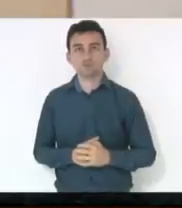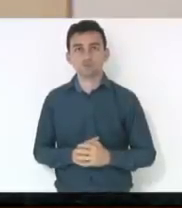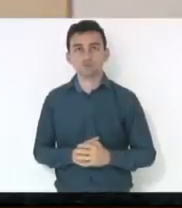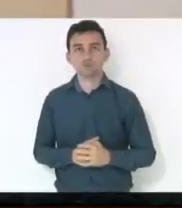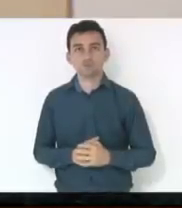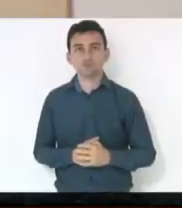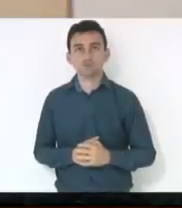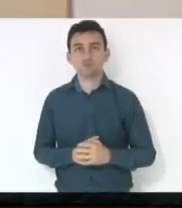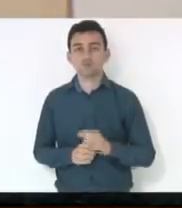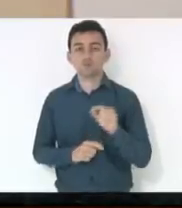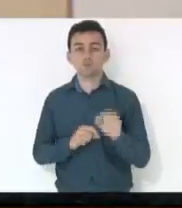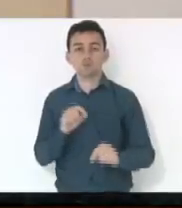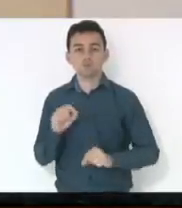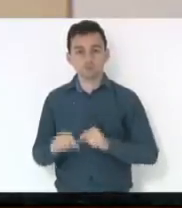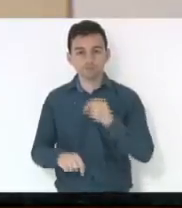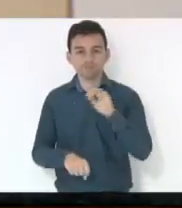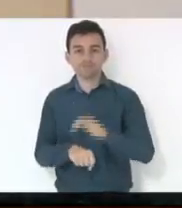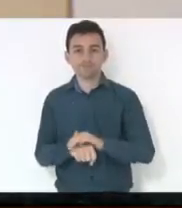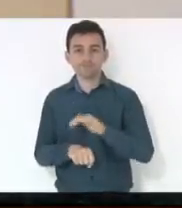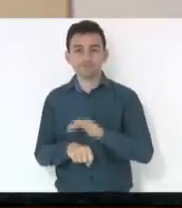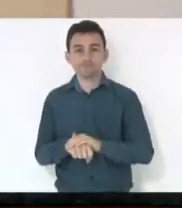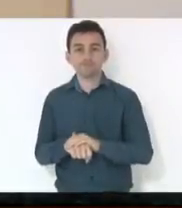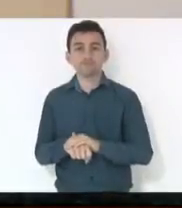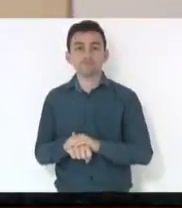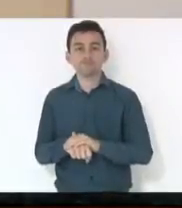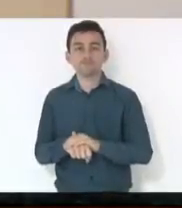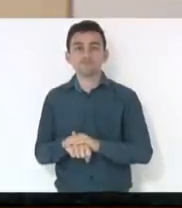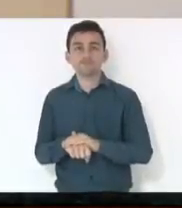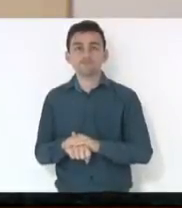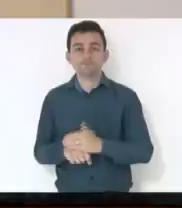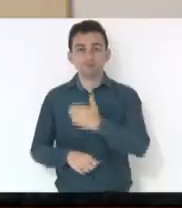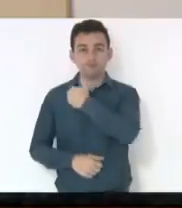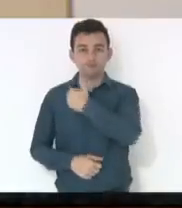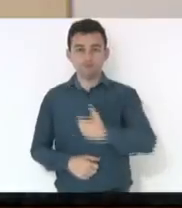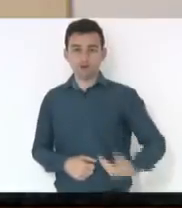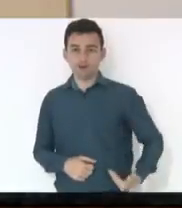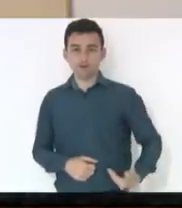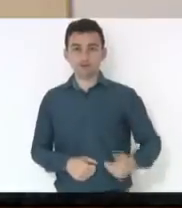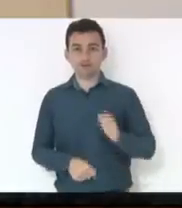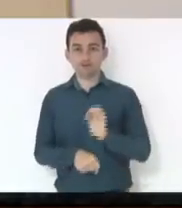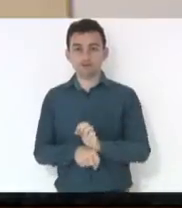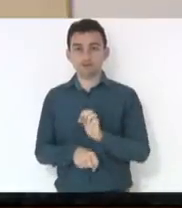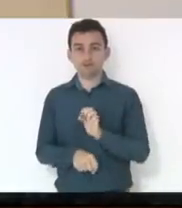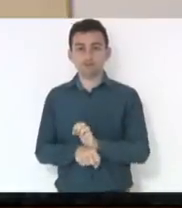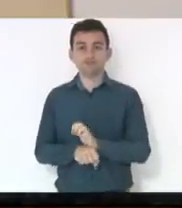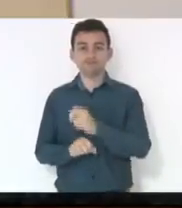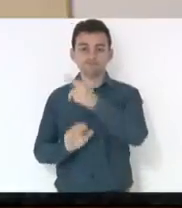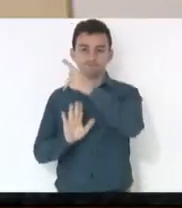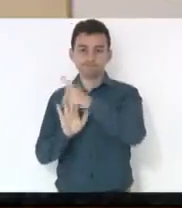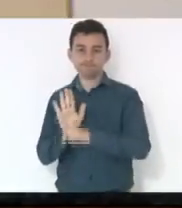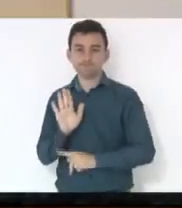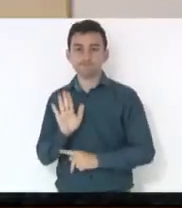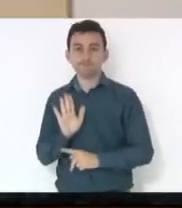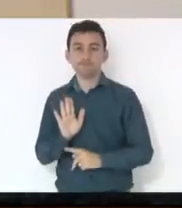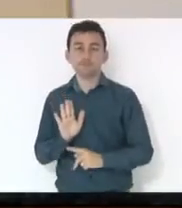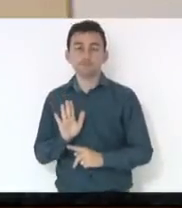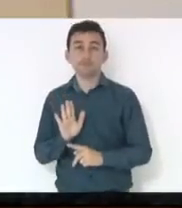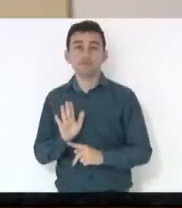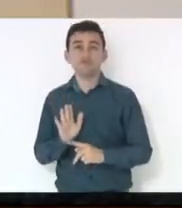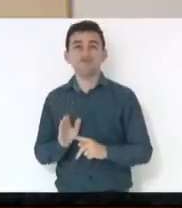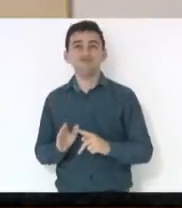Trata-se de autoria do governo do Estado, com o projeto, ou melhor, conveto total